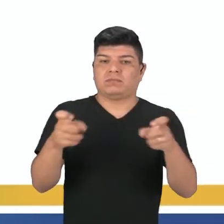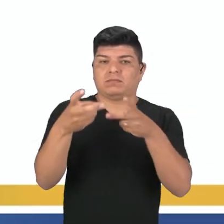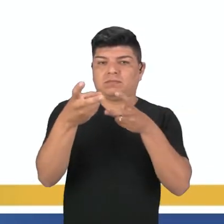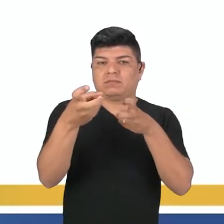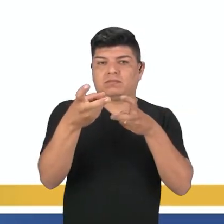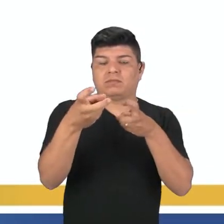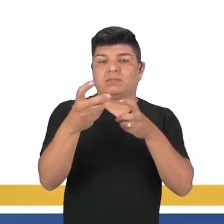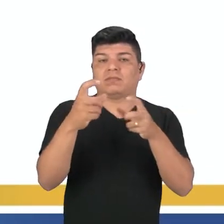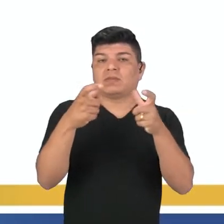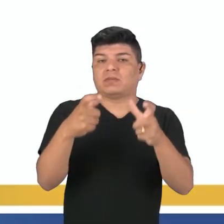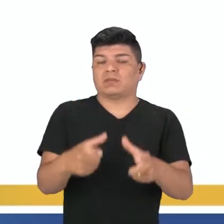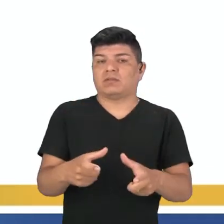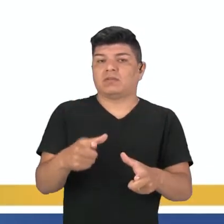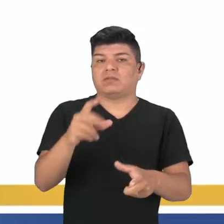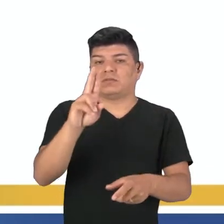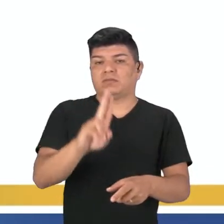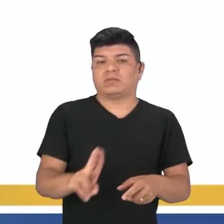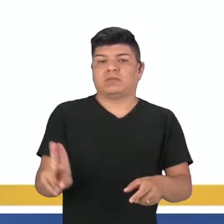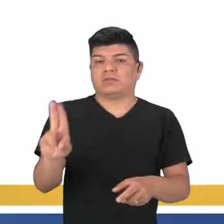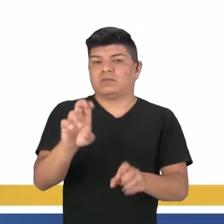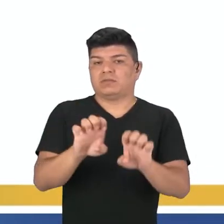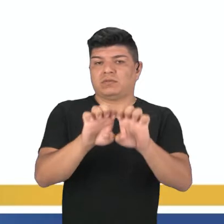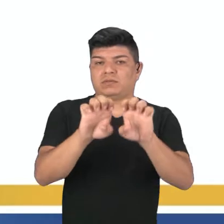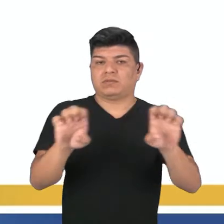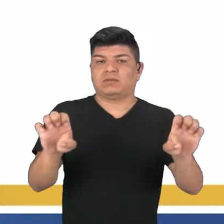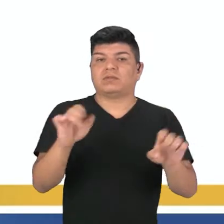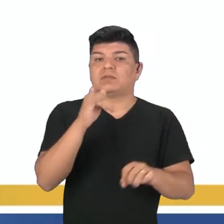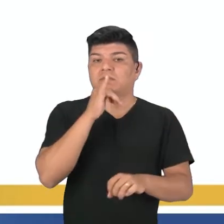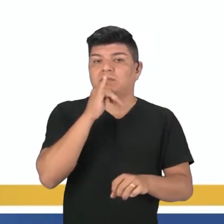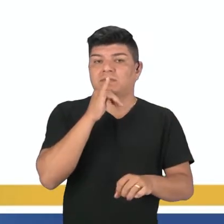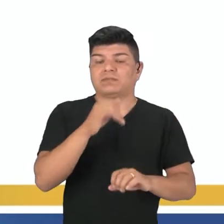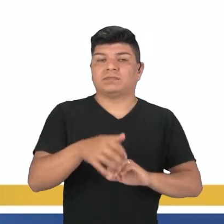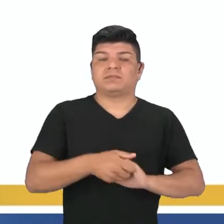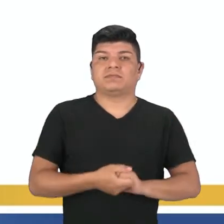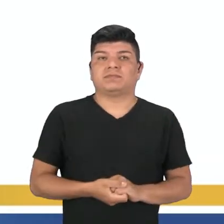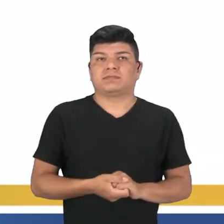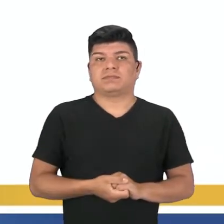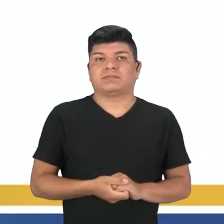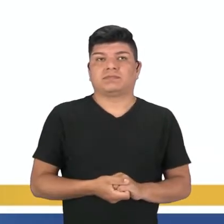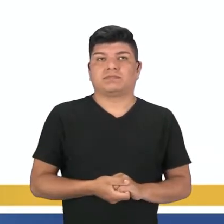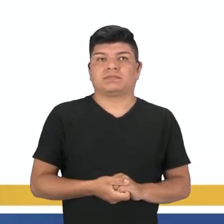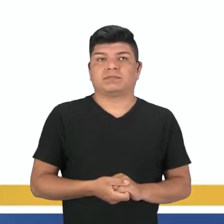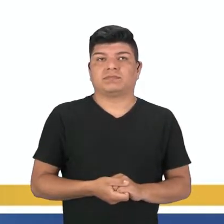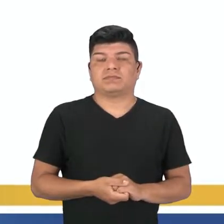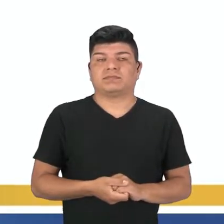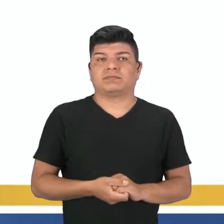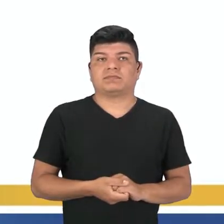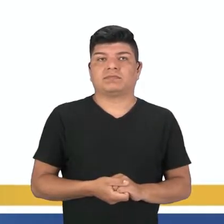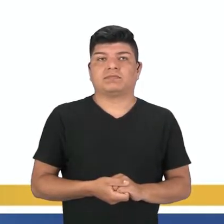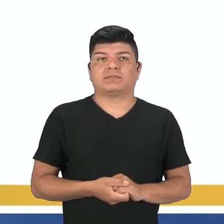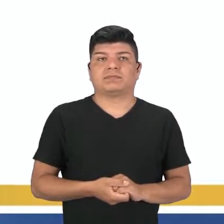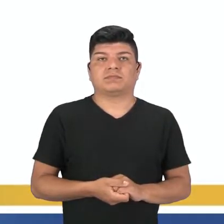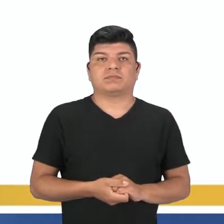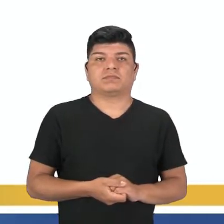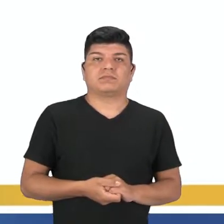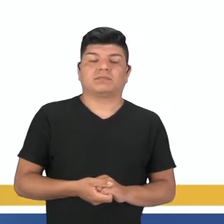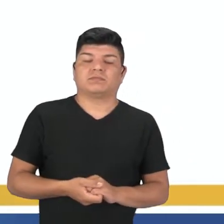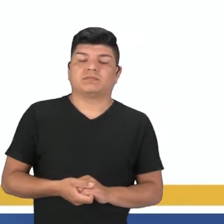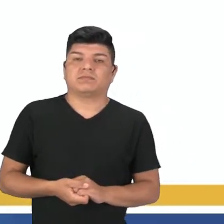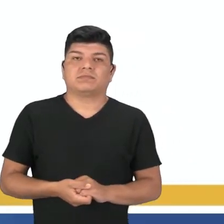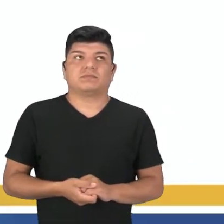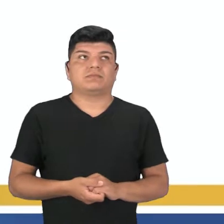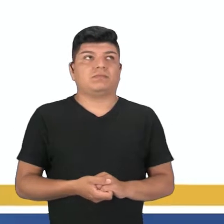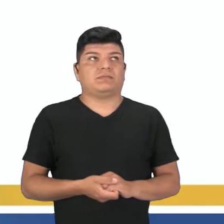identificar aí onde que foi encaixada essa estrutura, certo? Então o exemplo diz I was watching a